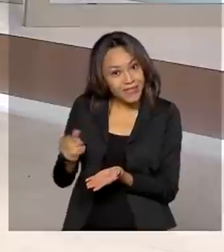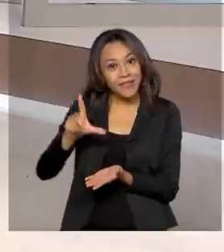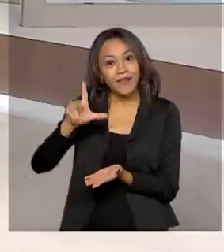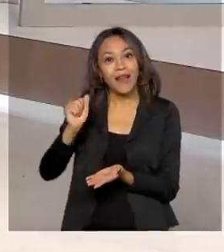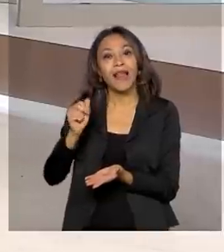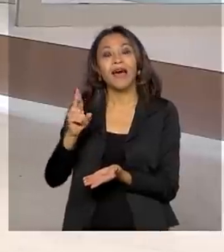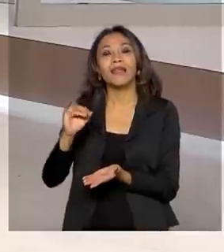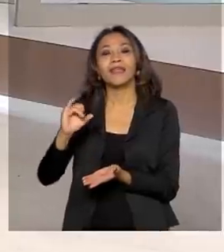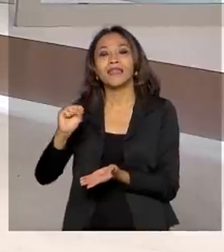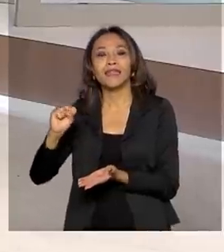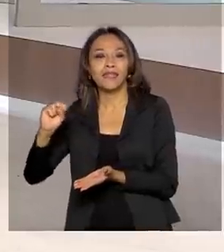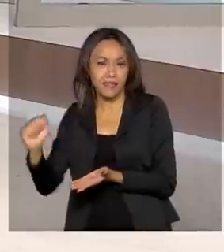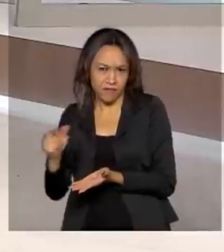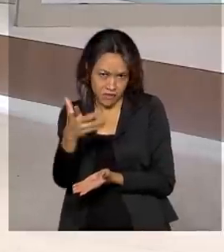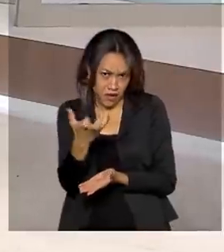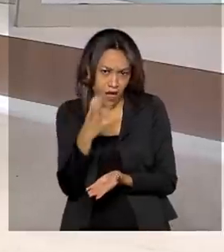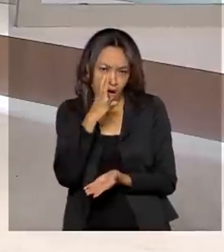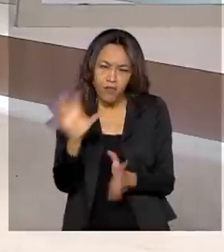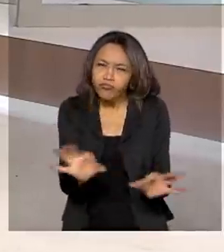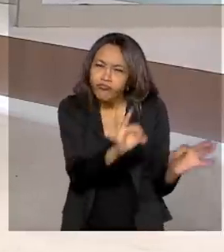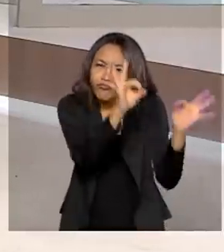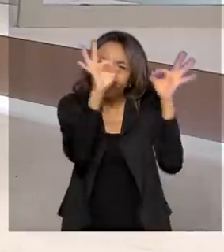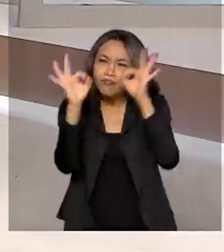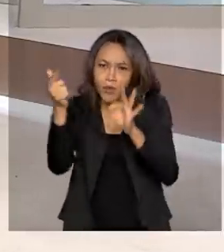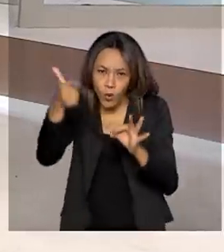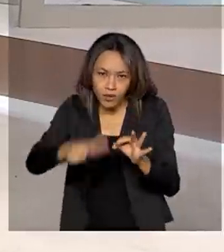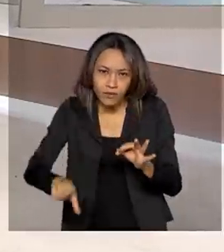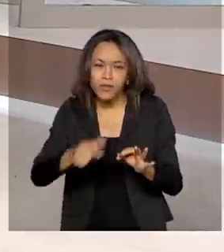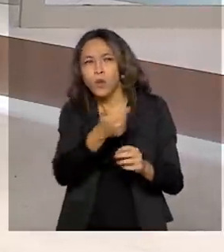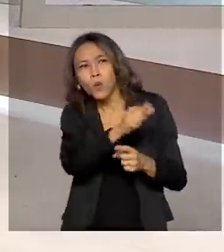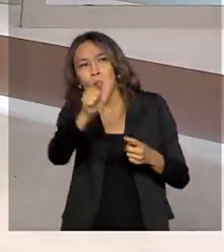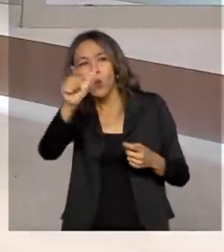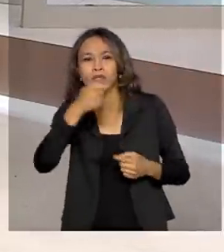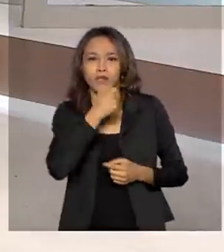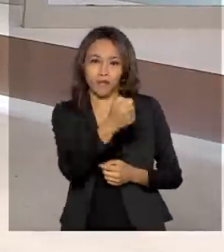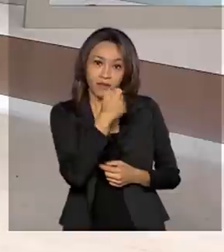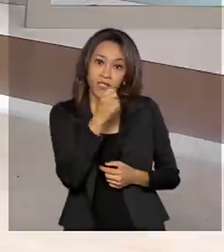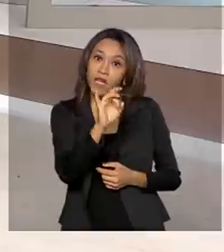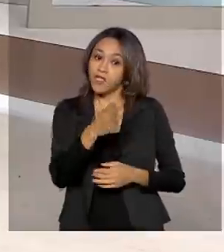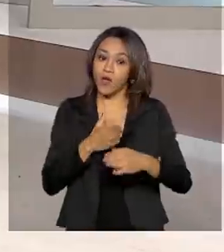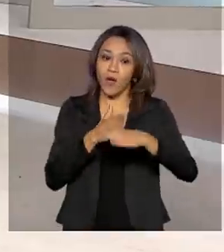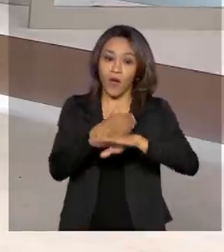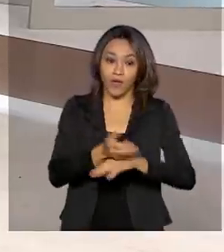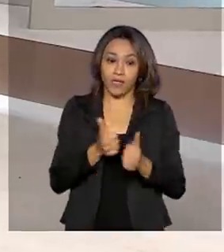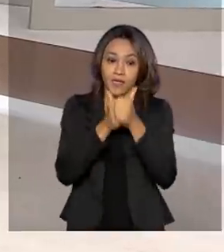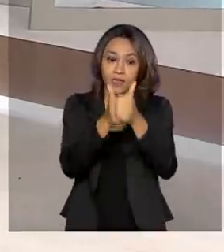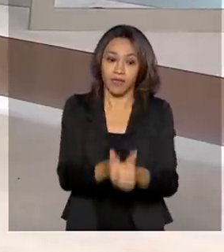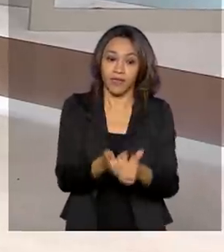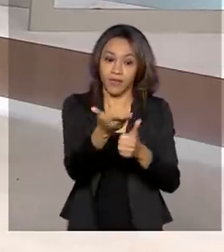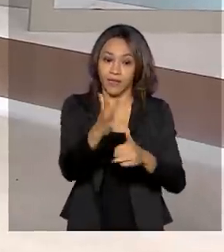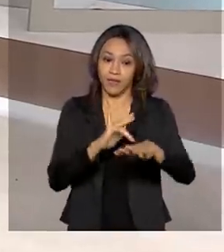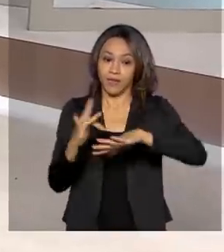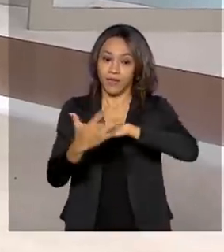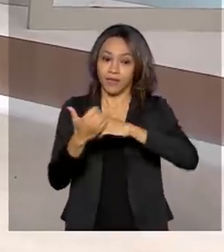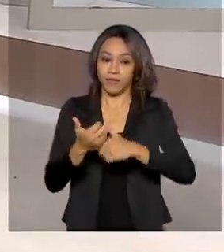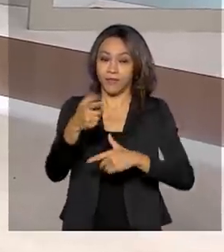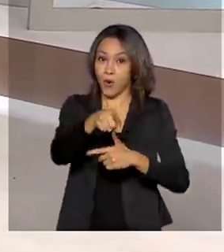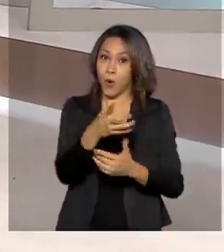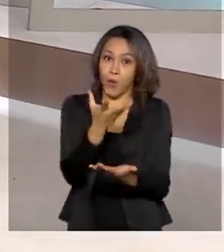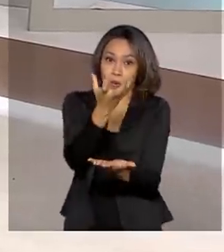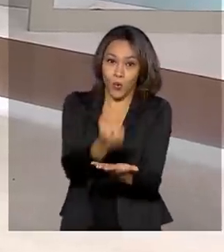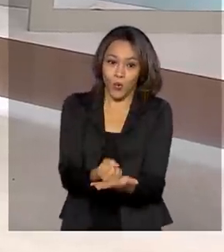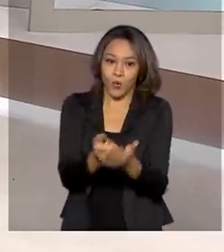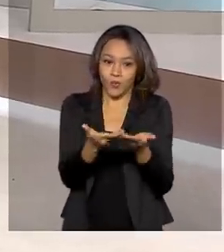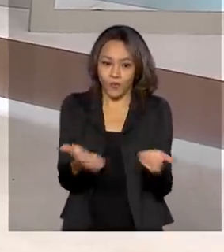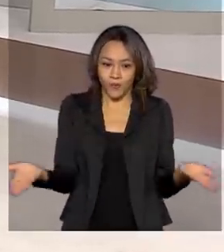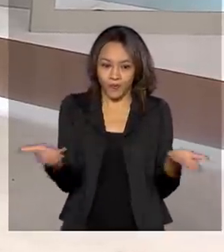Peixoto. Se você quiser rever esta ou outras entrevistas, é só seguir as nossas redes sociais ou baixar o TV